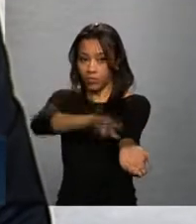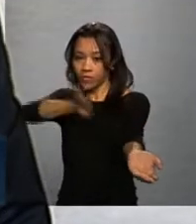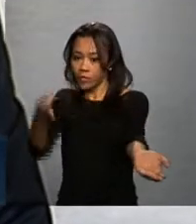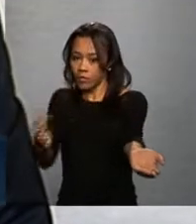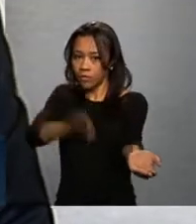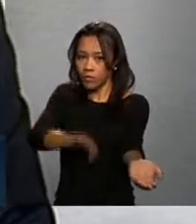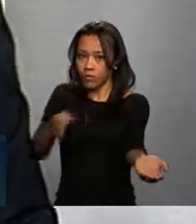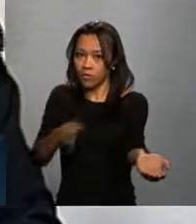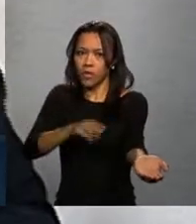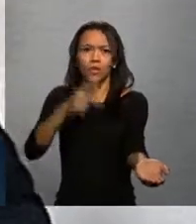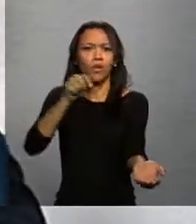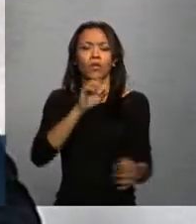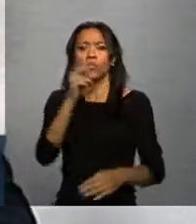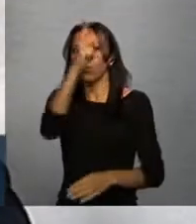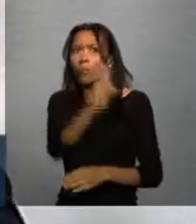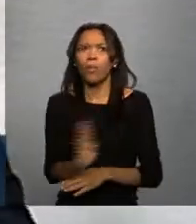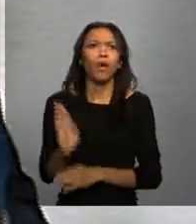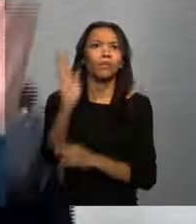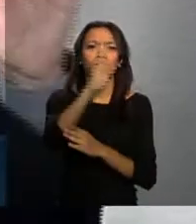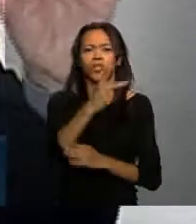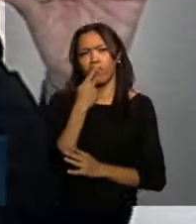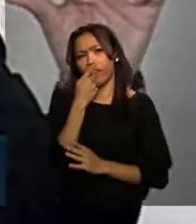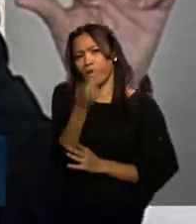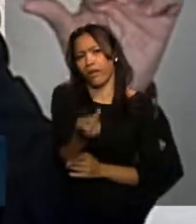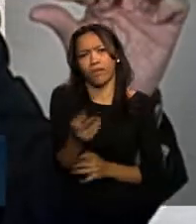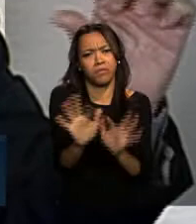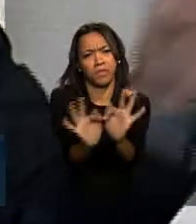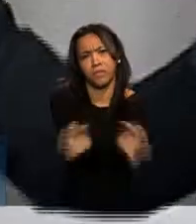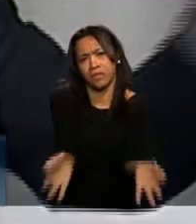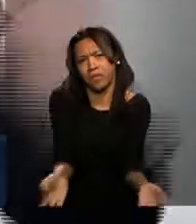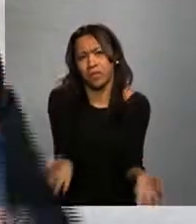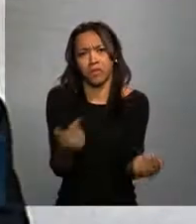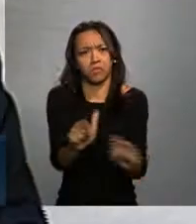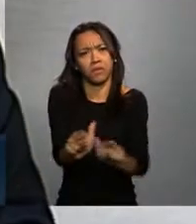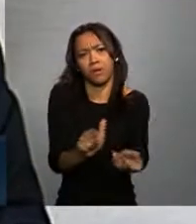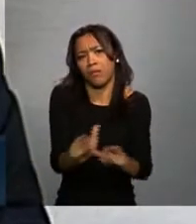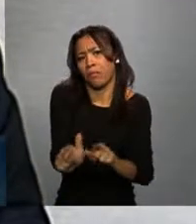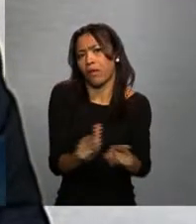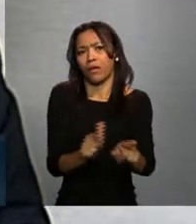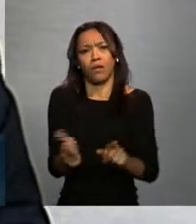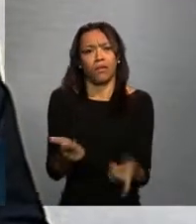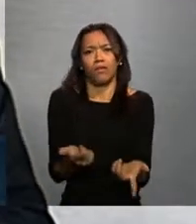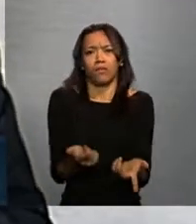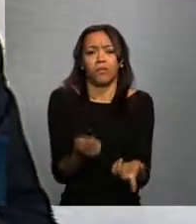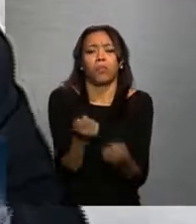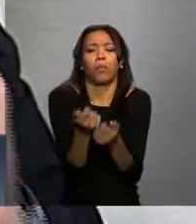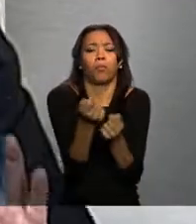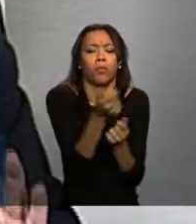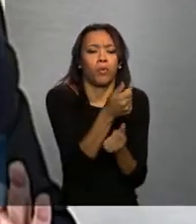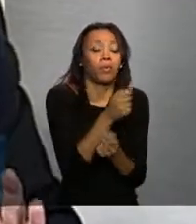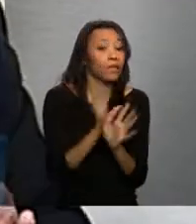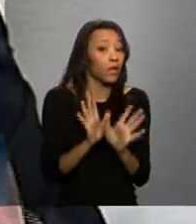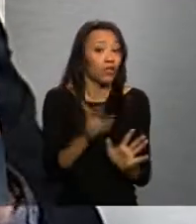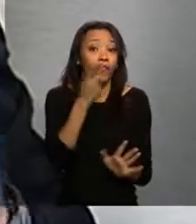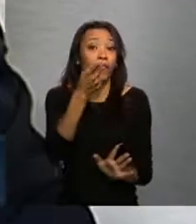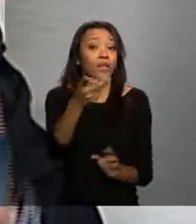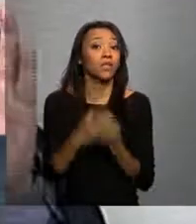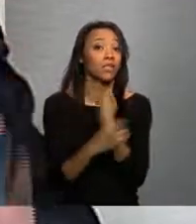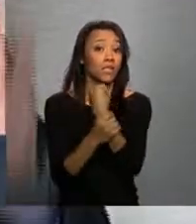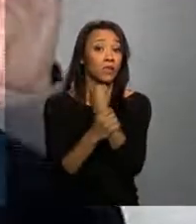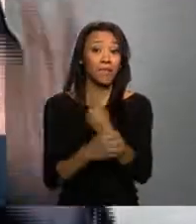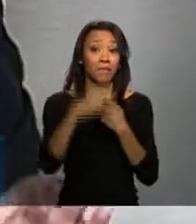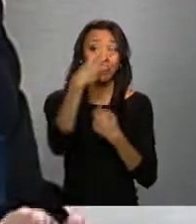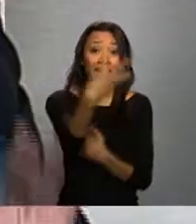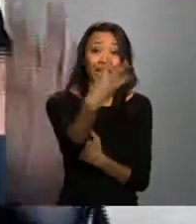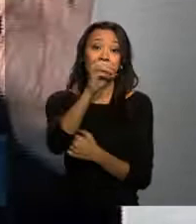nós não estamos falando de um procedimento pequenininho de pequeno impacto. Nós estamos falando de segurança para 3